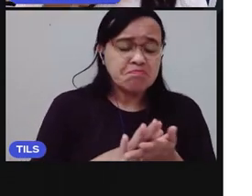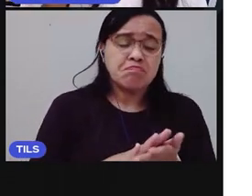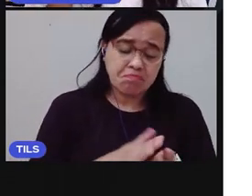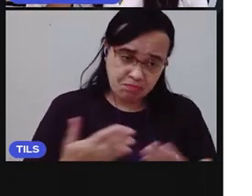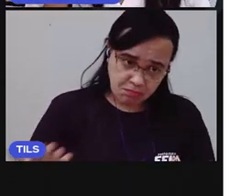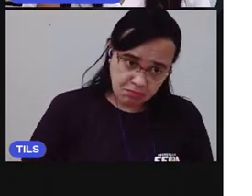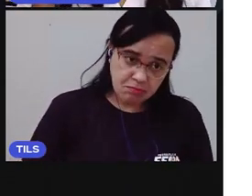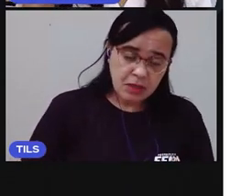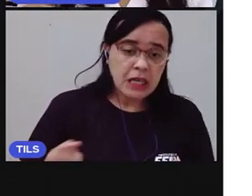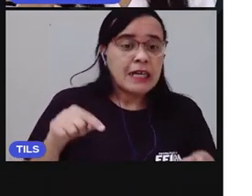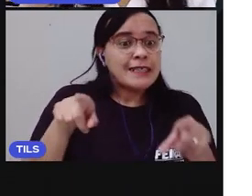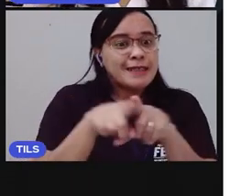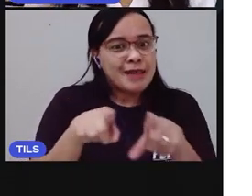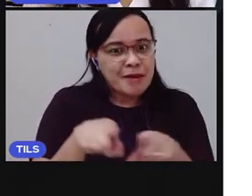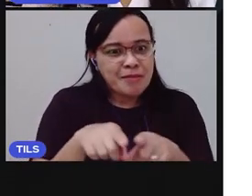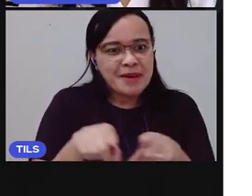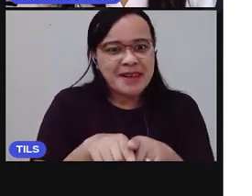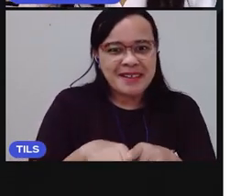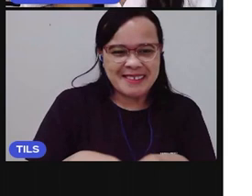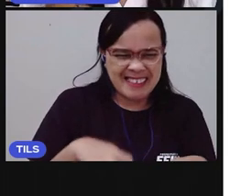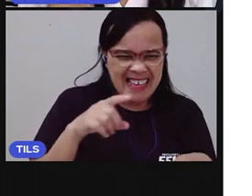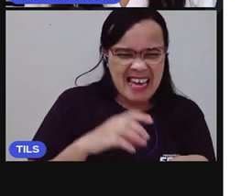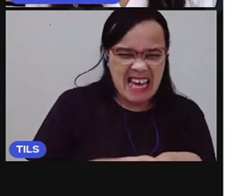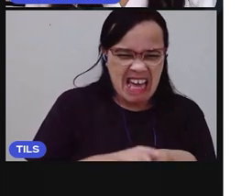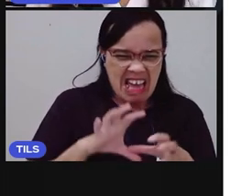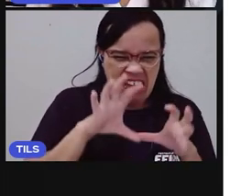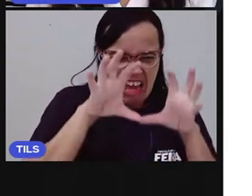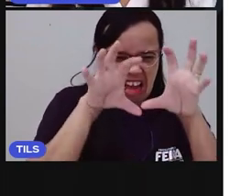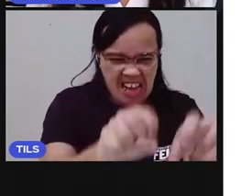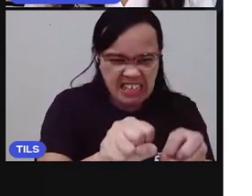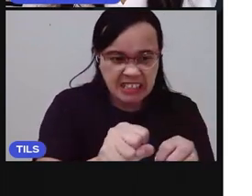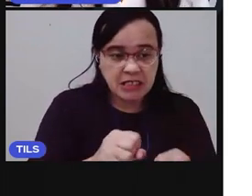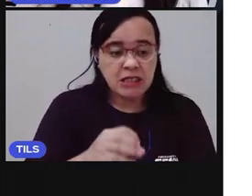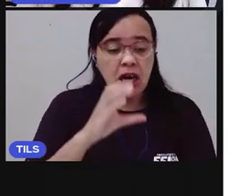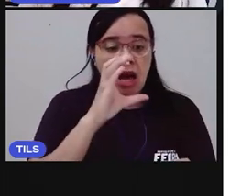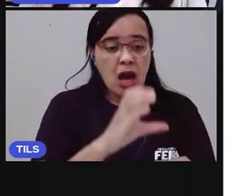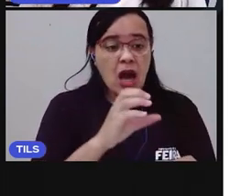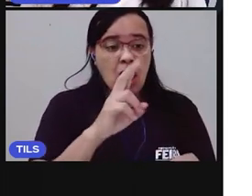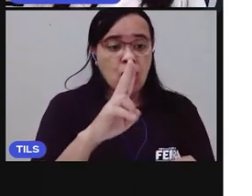a... Isso é de aterrorizar. É assustador mesmo.